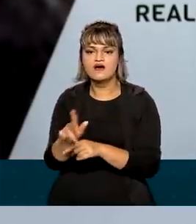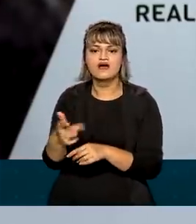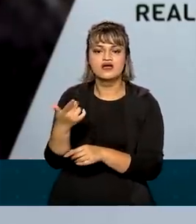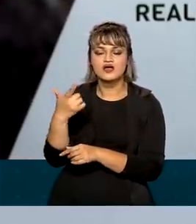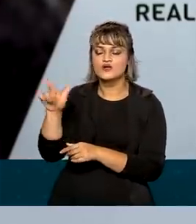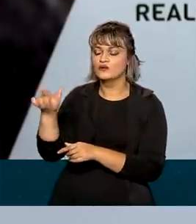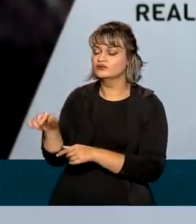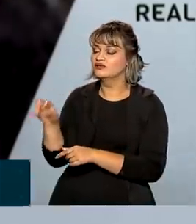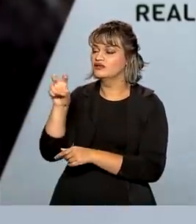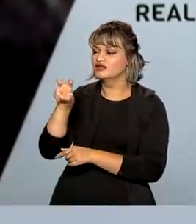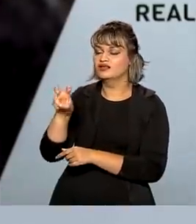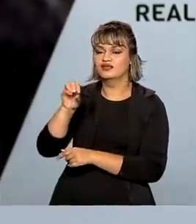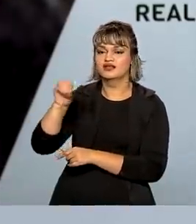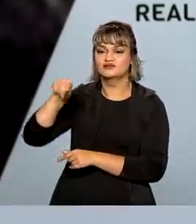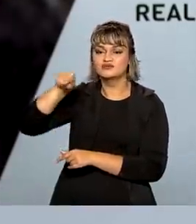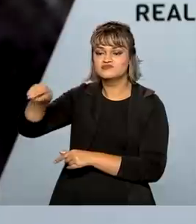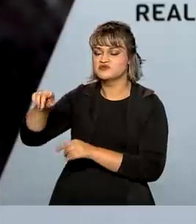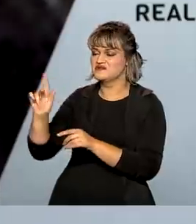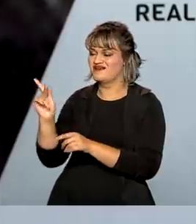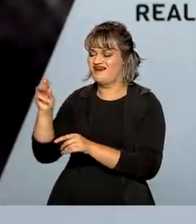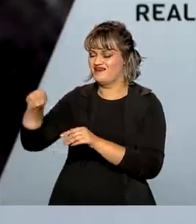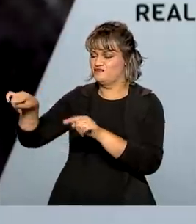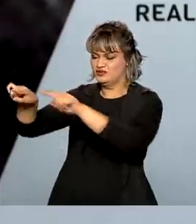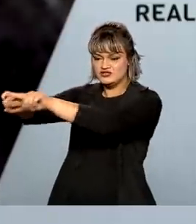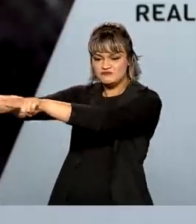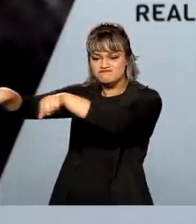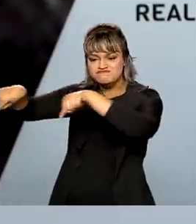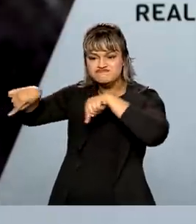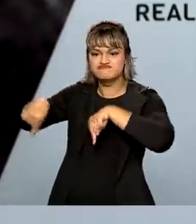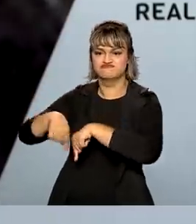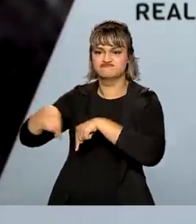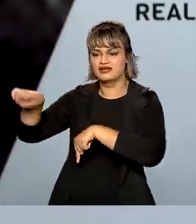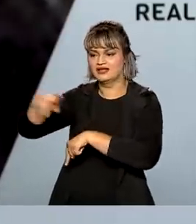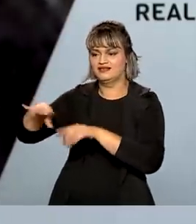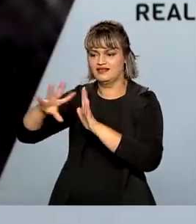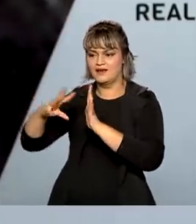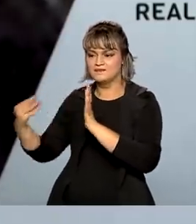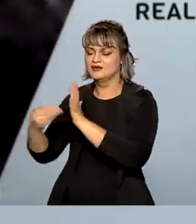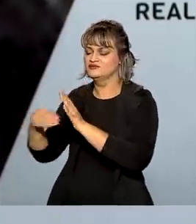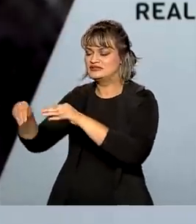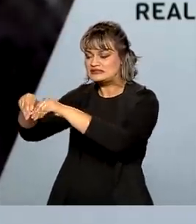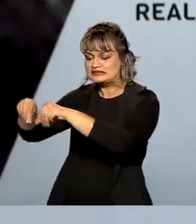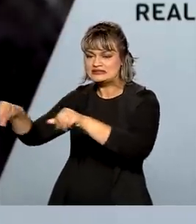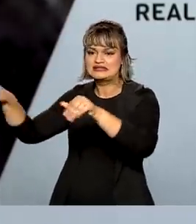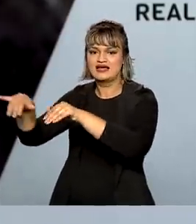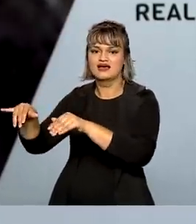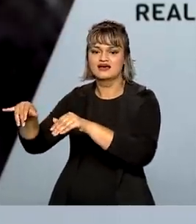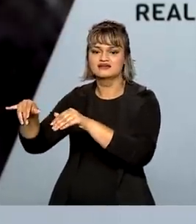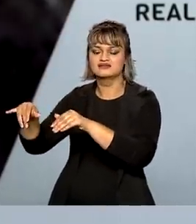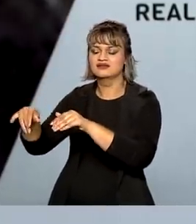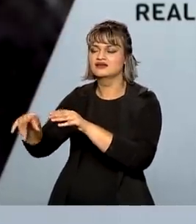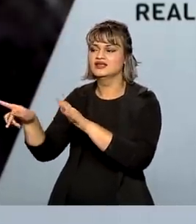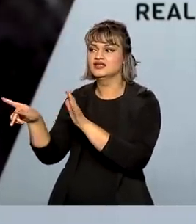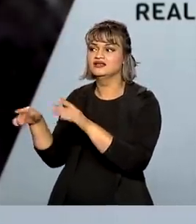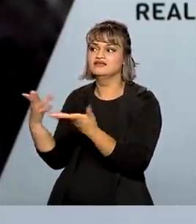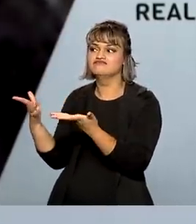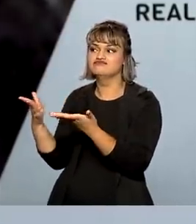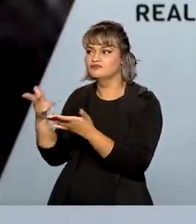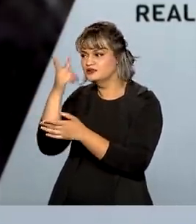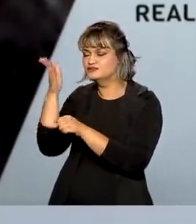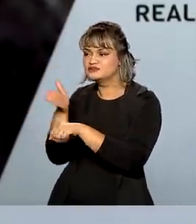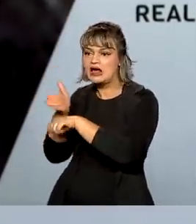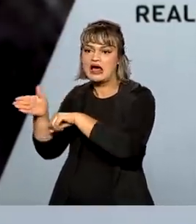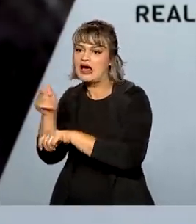500 mil quilômetros quadrados que nós ainda temos aqui na Amazônia de terras devolutas, terras que ainda não estão